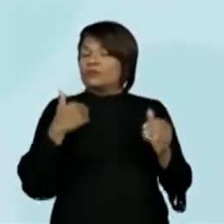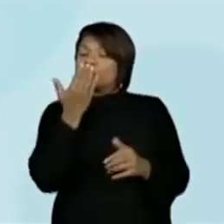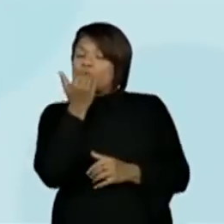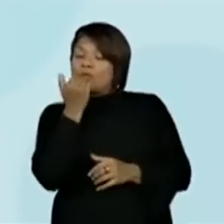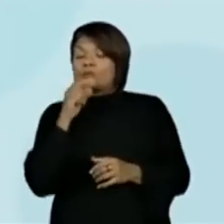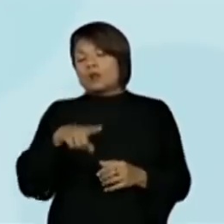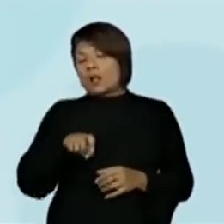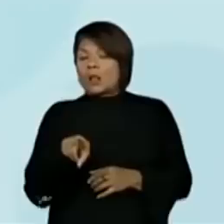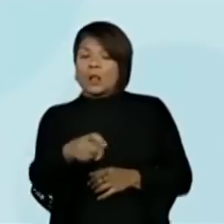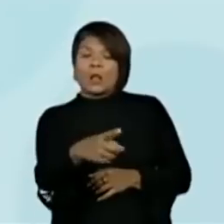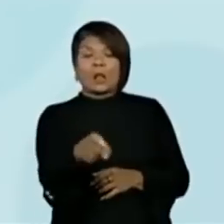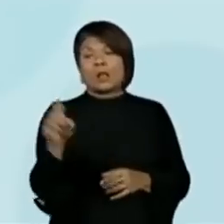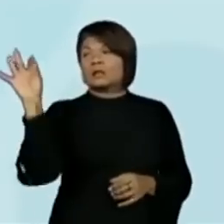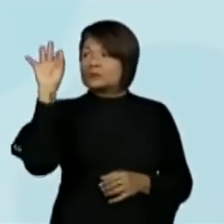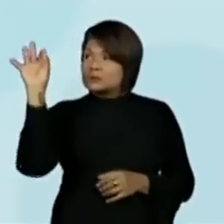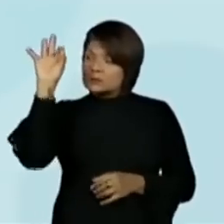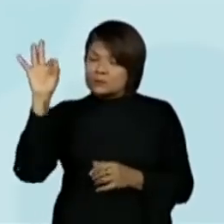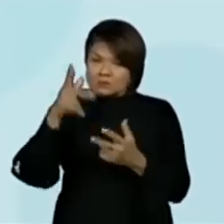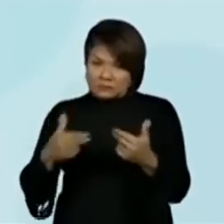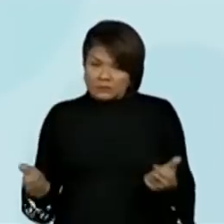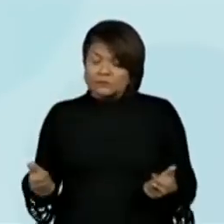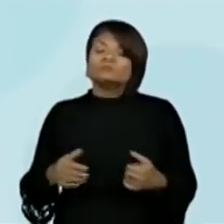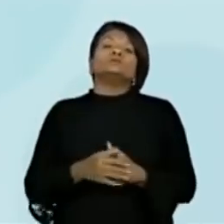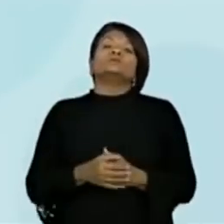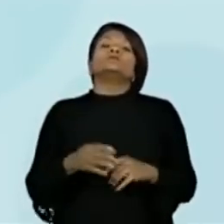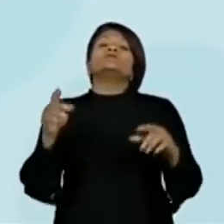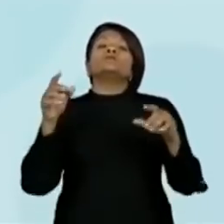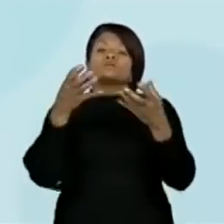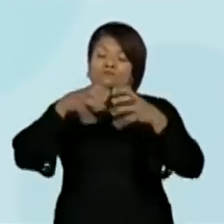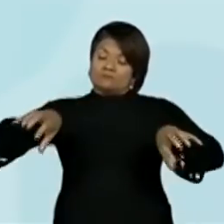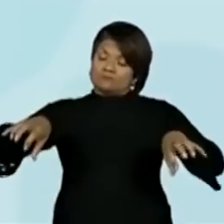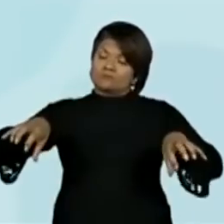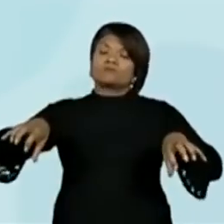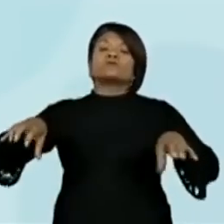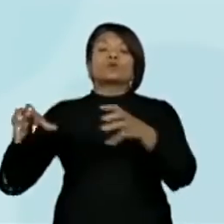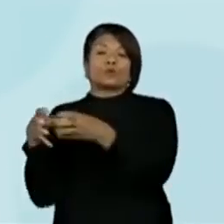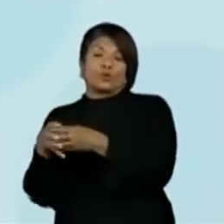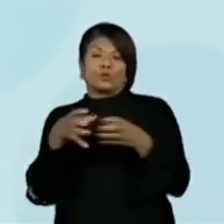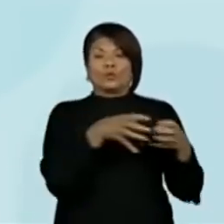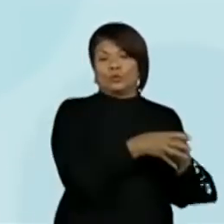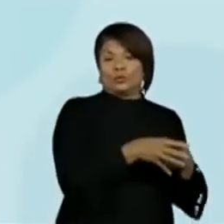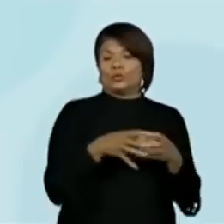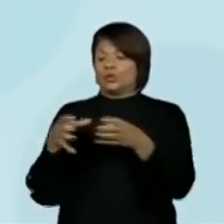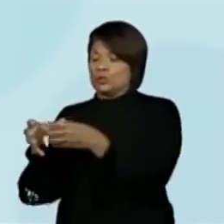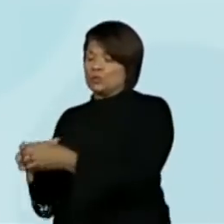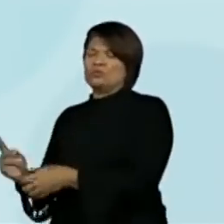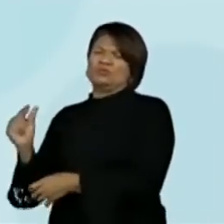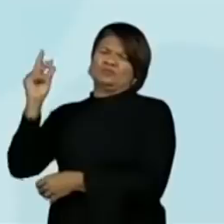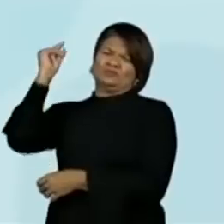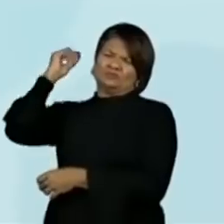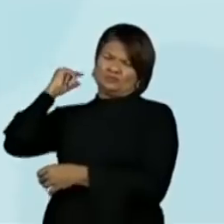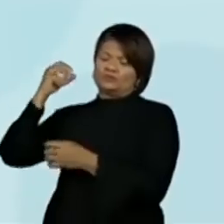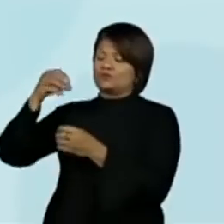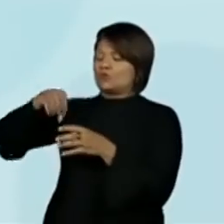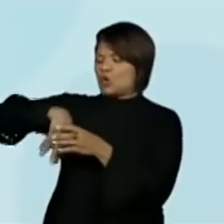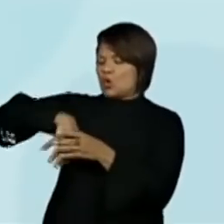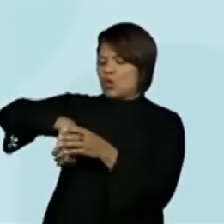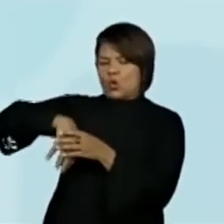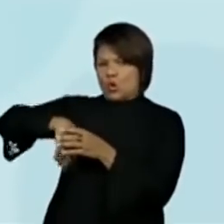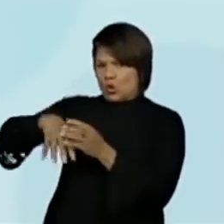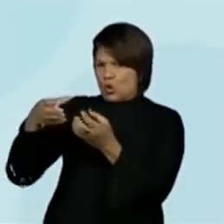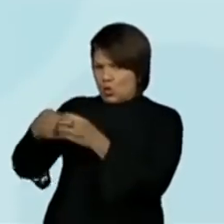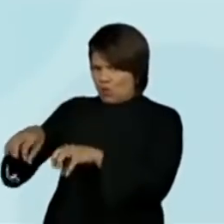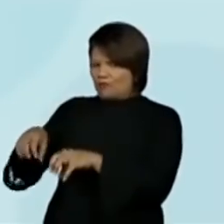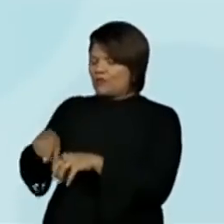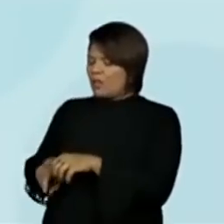larvas de insetos e vermes de terra e são divididas em dois grupos. O primeiro grupo das primitivas, põe ovos e as larvas são